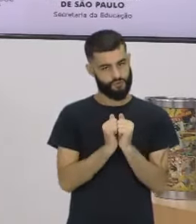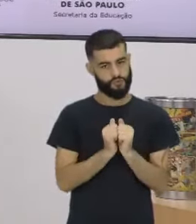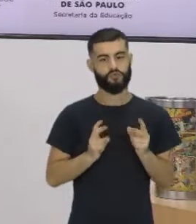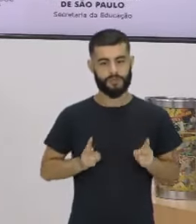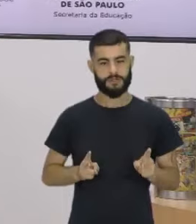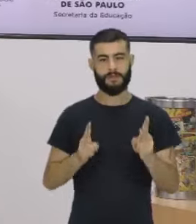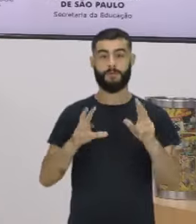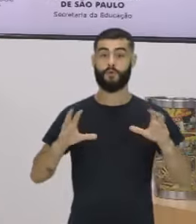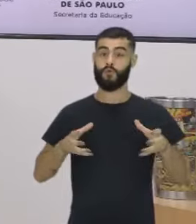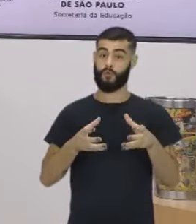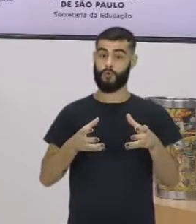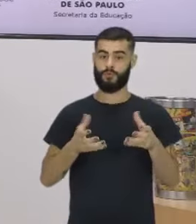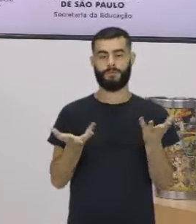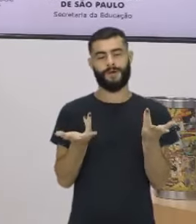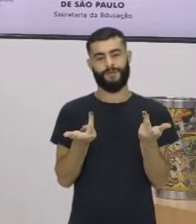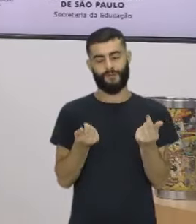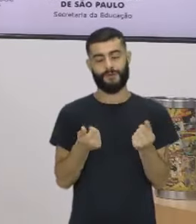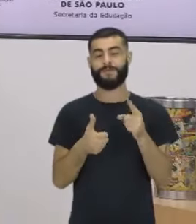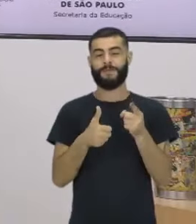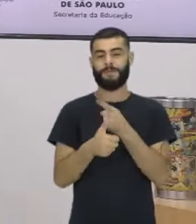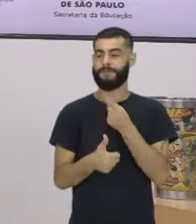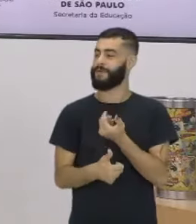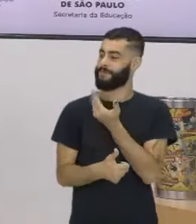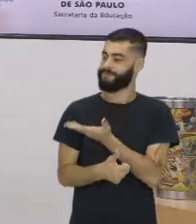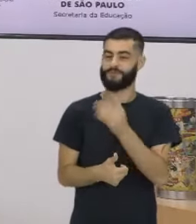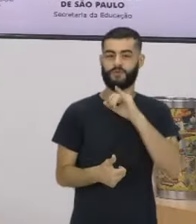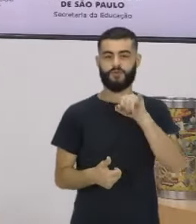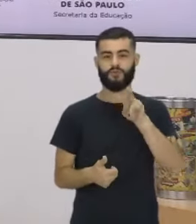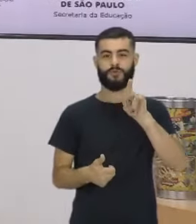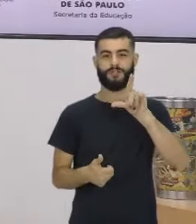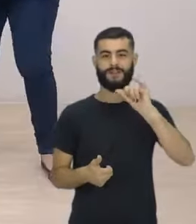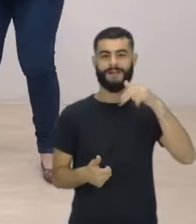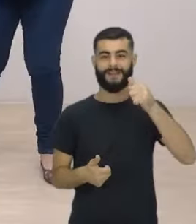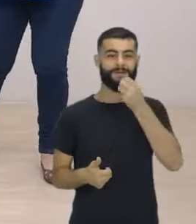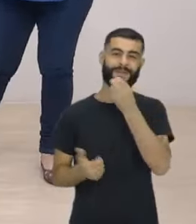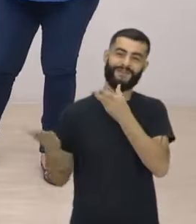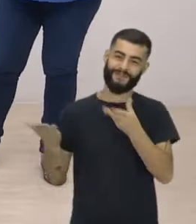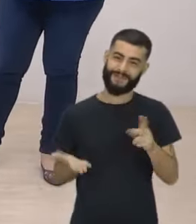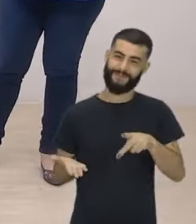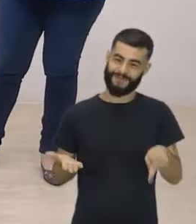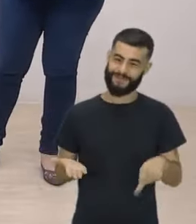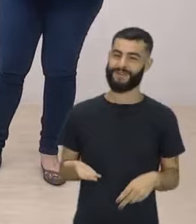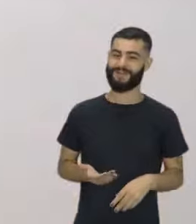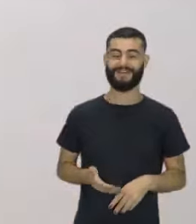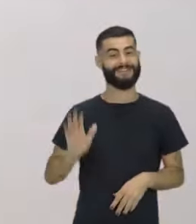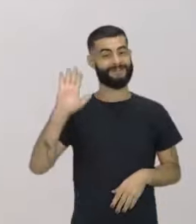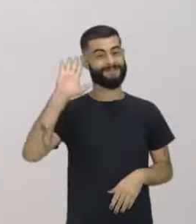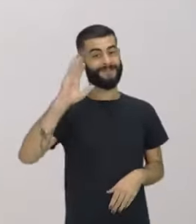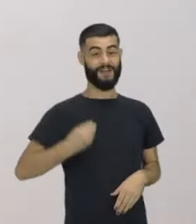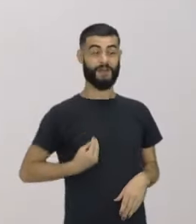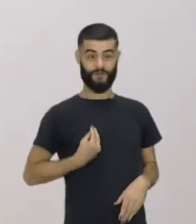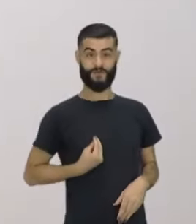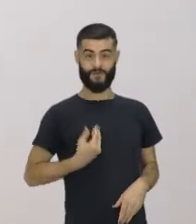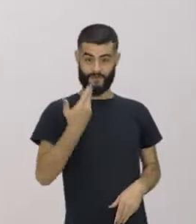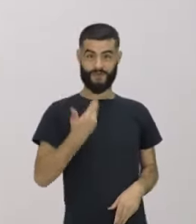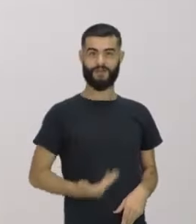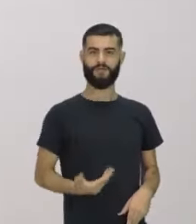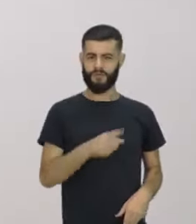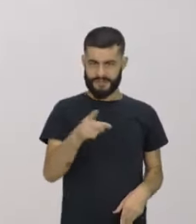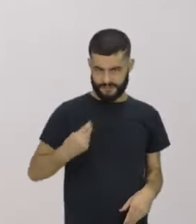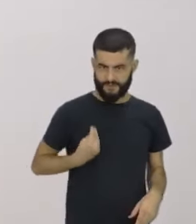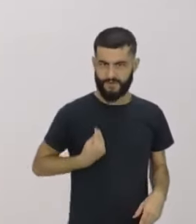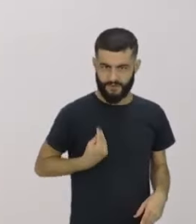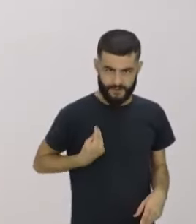maravilhosa. Primeiro ela, Juliana. Seja bem-vinda, Pro Juliana! Presente! Presente! E quem tá presente